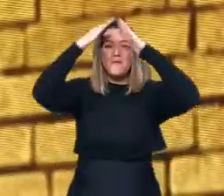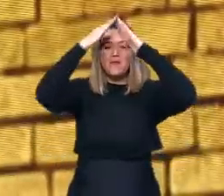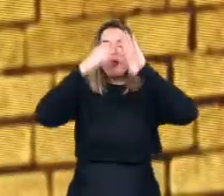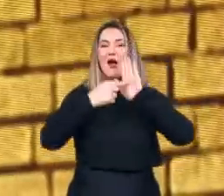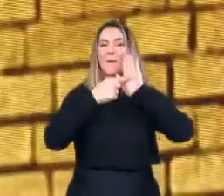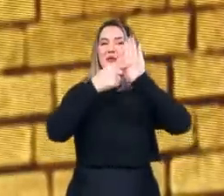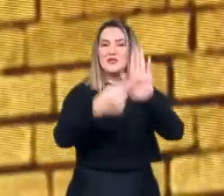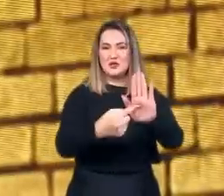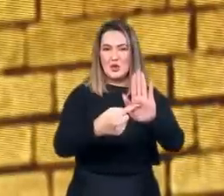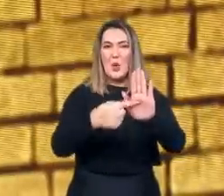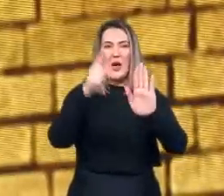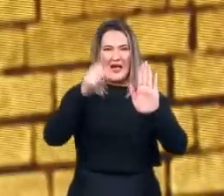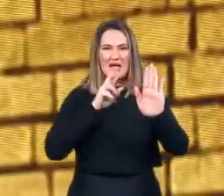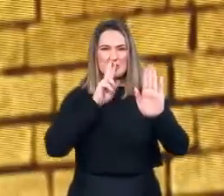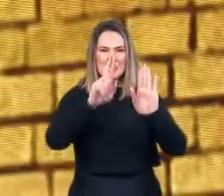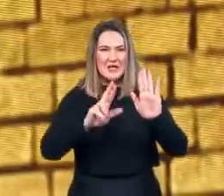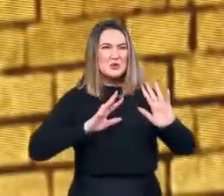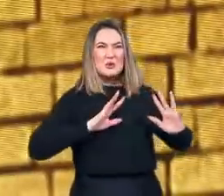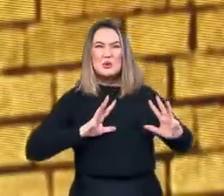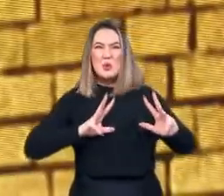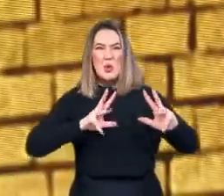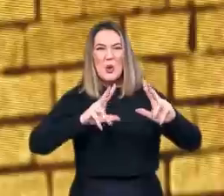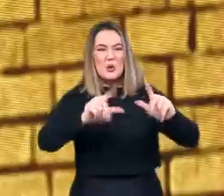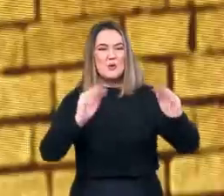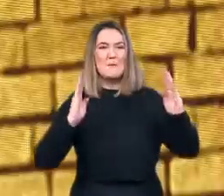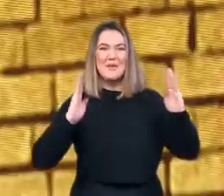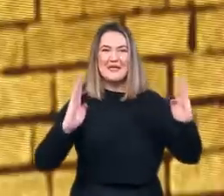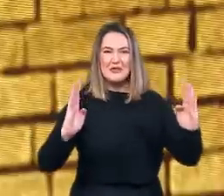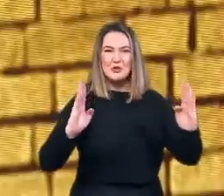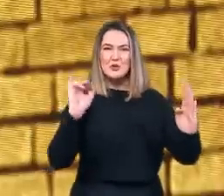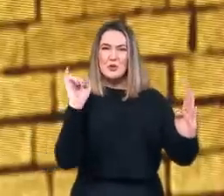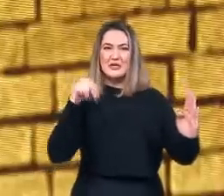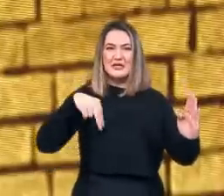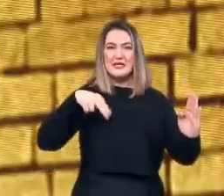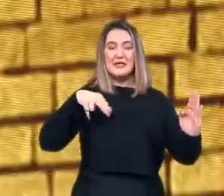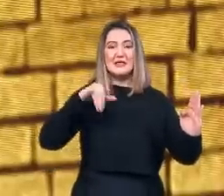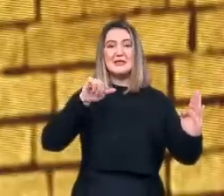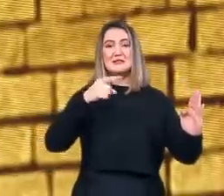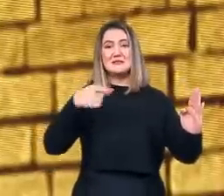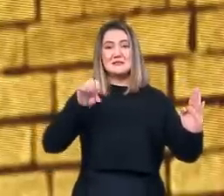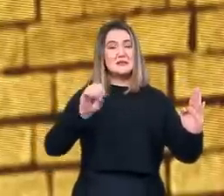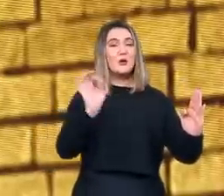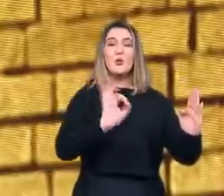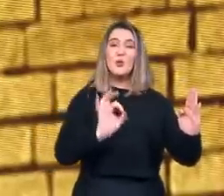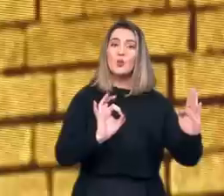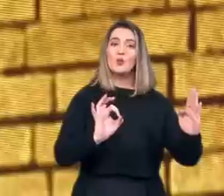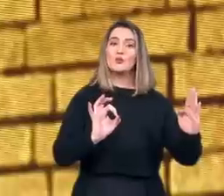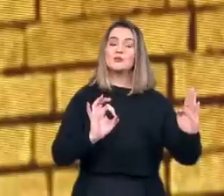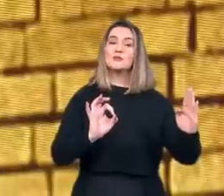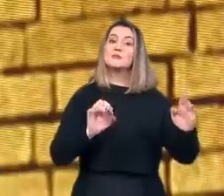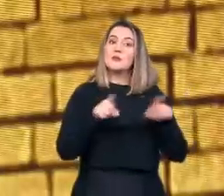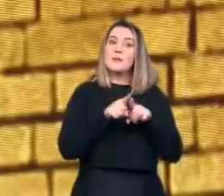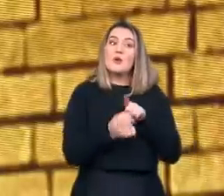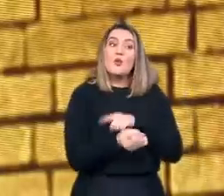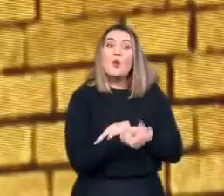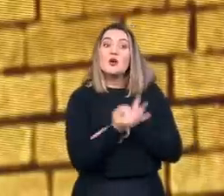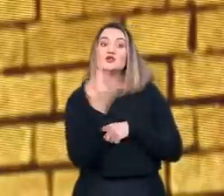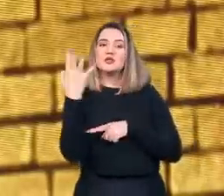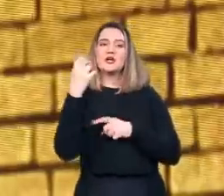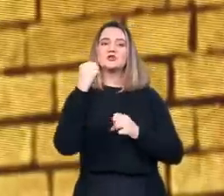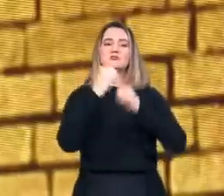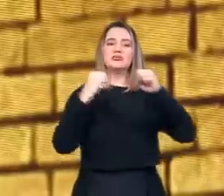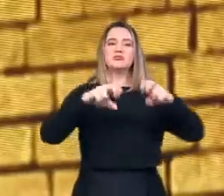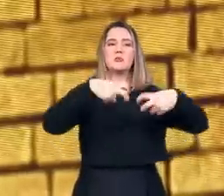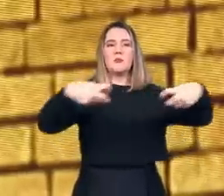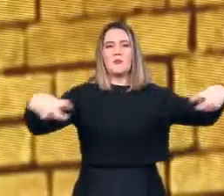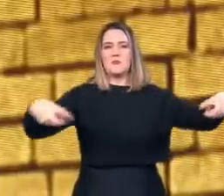representam toda a história da Inquisição, muito menos cobrem quantitativamente toda a sua abrangência e as